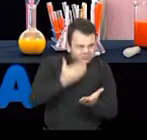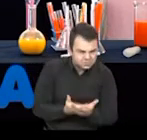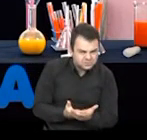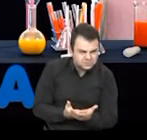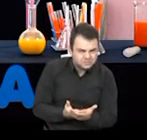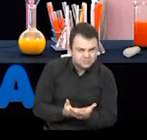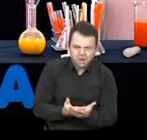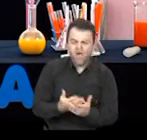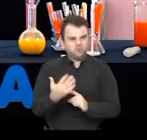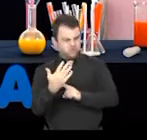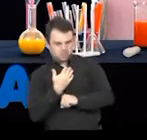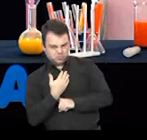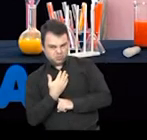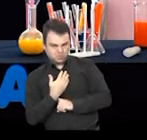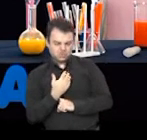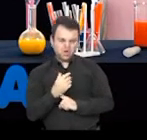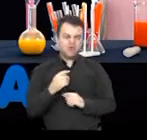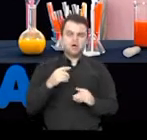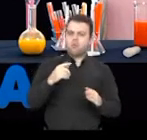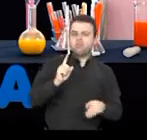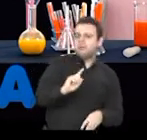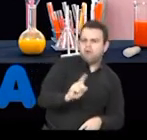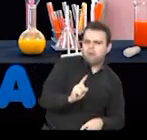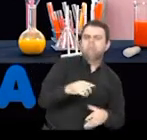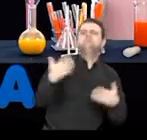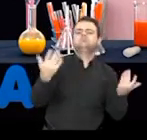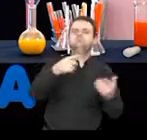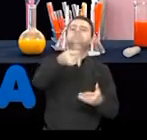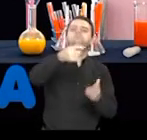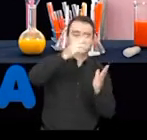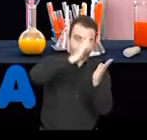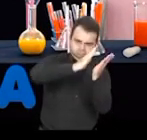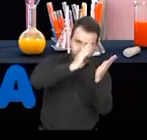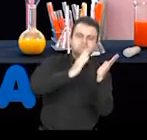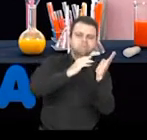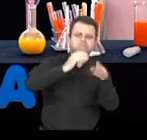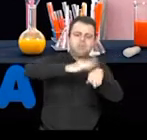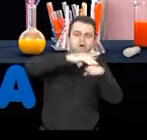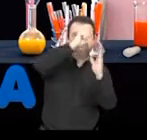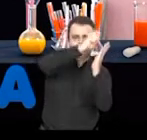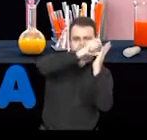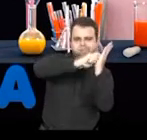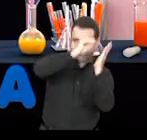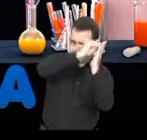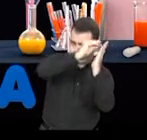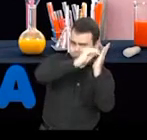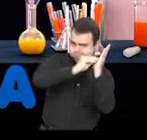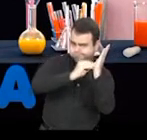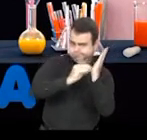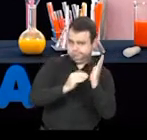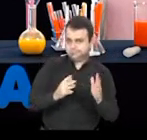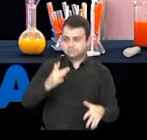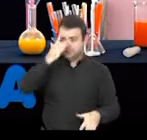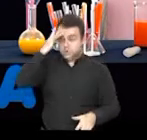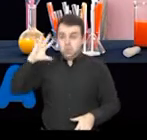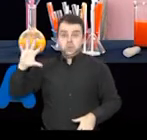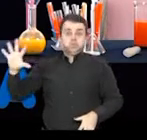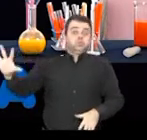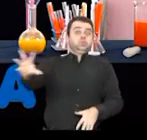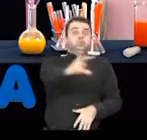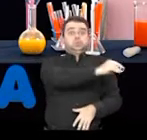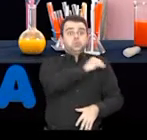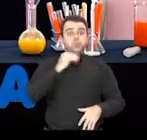negacionismo é positivo ou negativo? Será que ele influencia nas grandes decisões para que todos